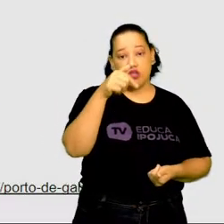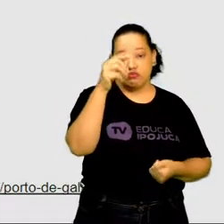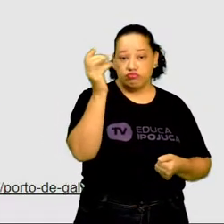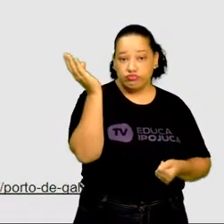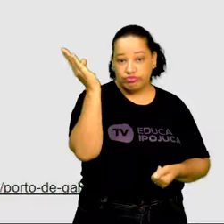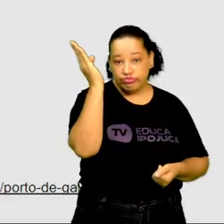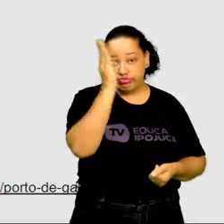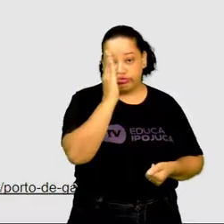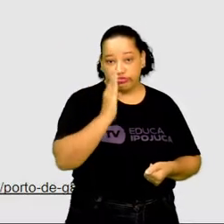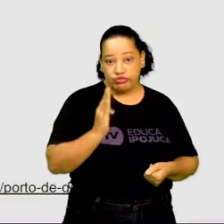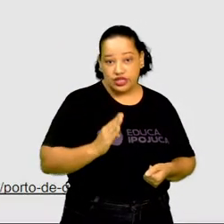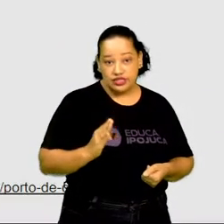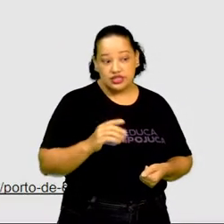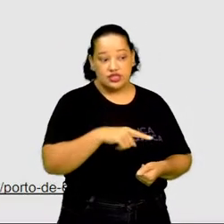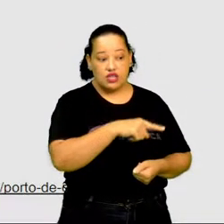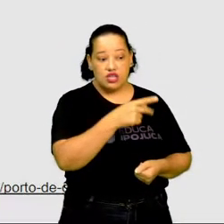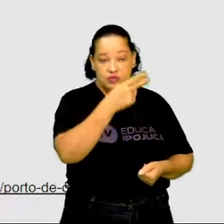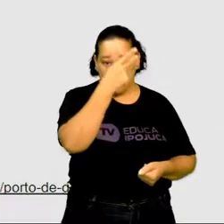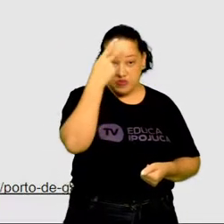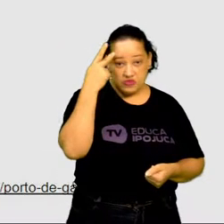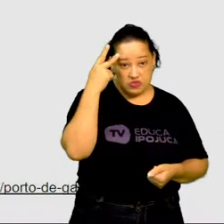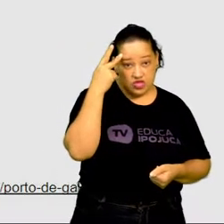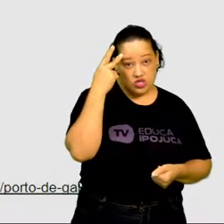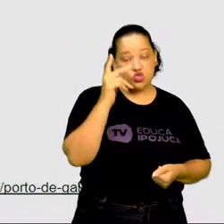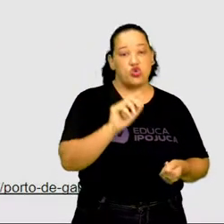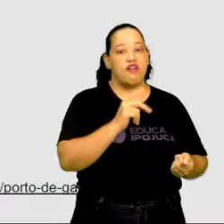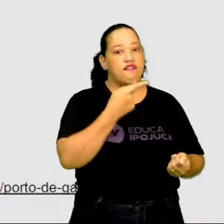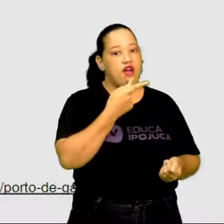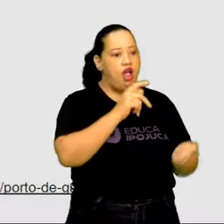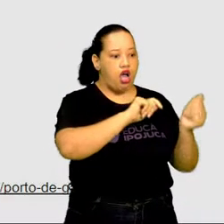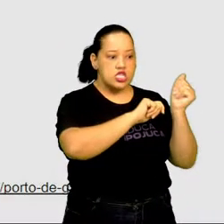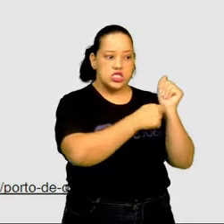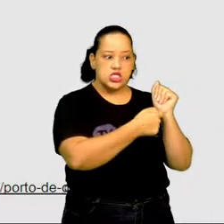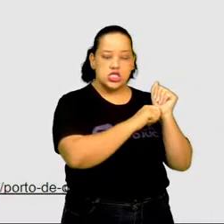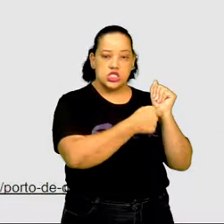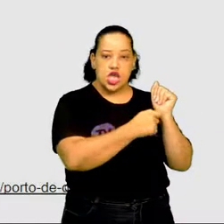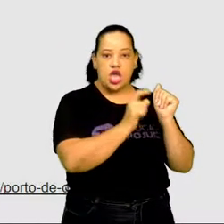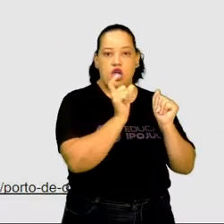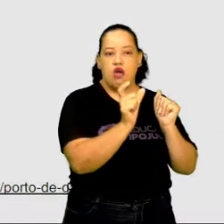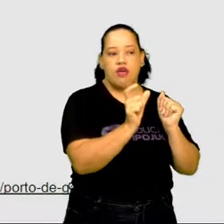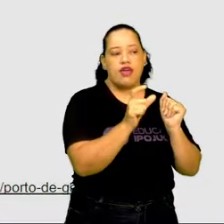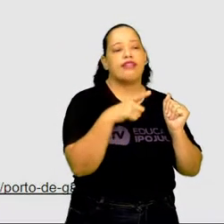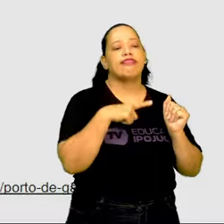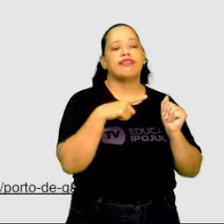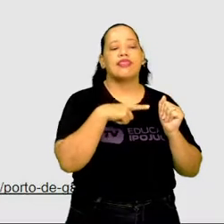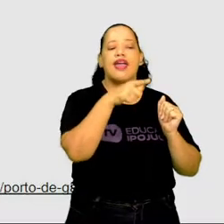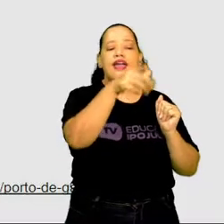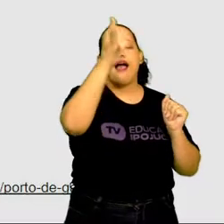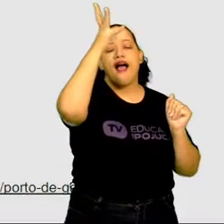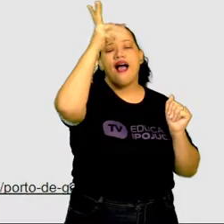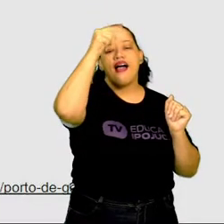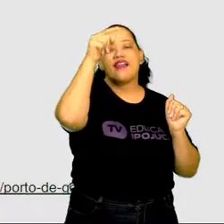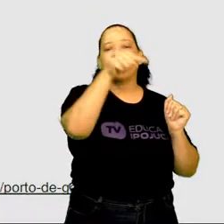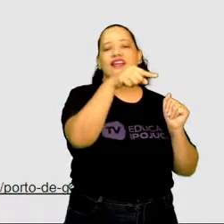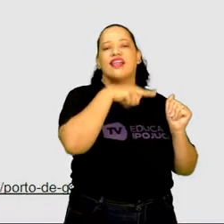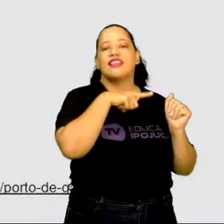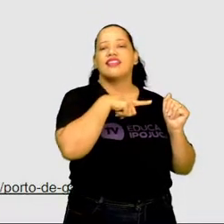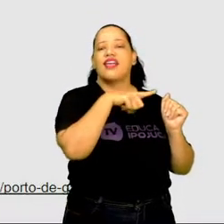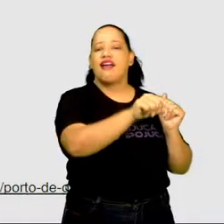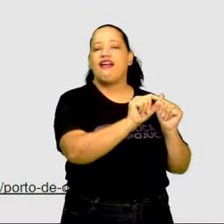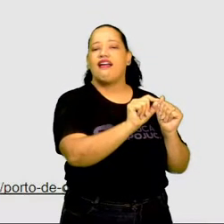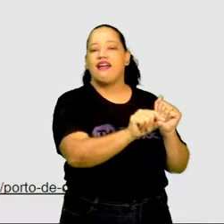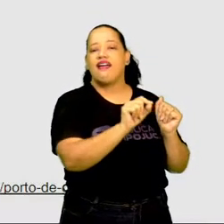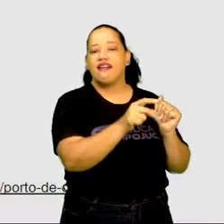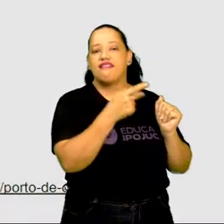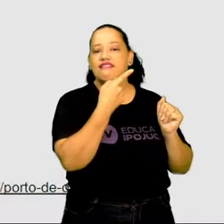Os traficantes usavam uma senha, um bordão. Tem galinhas no porto? Diziam